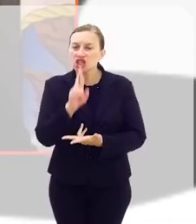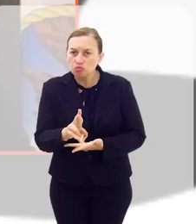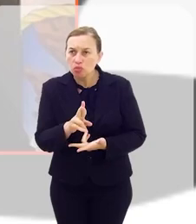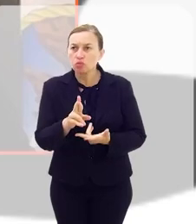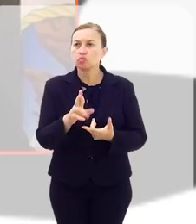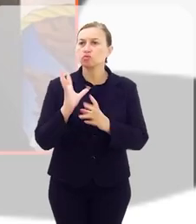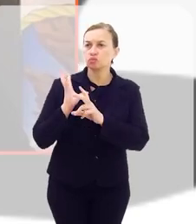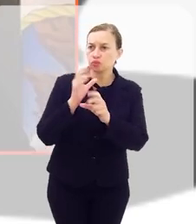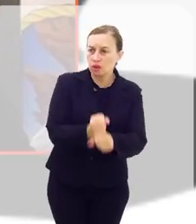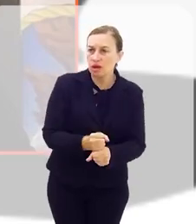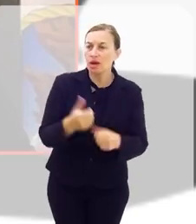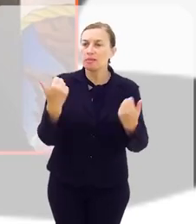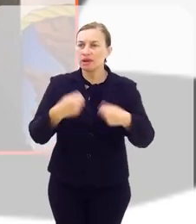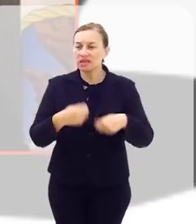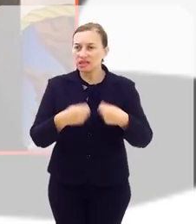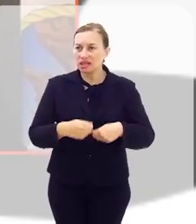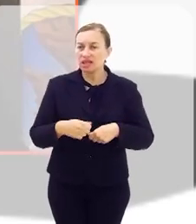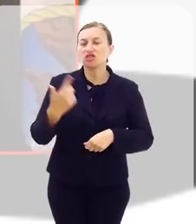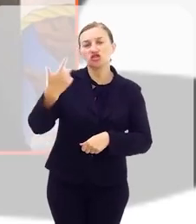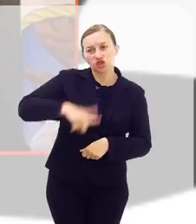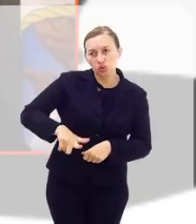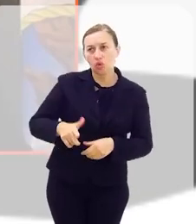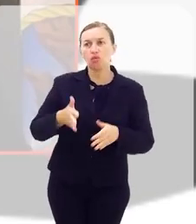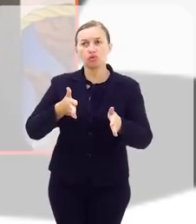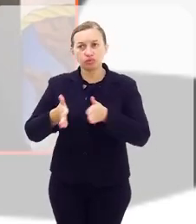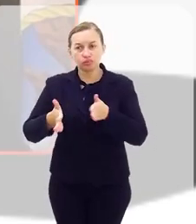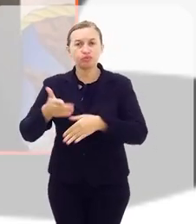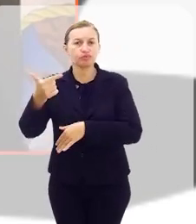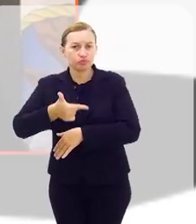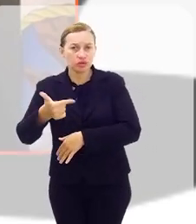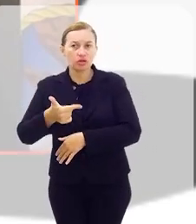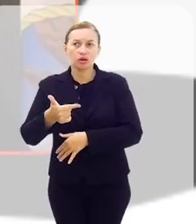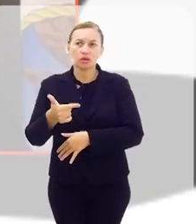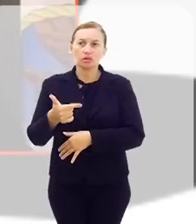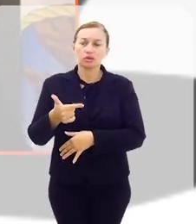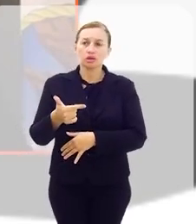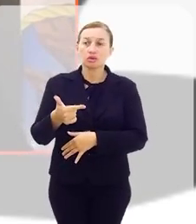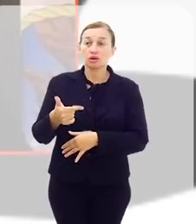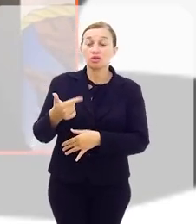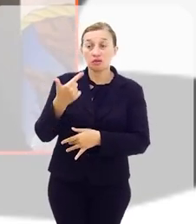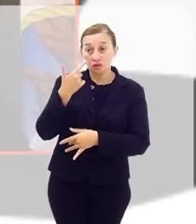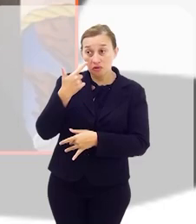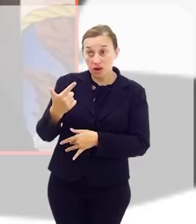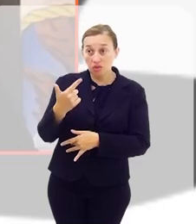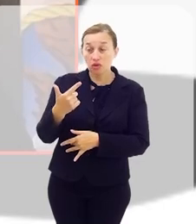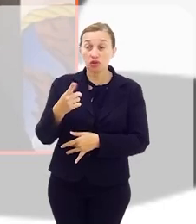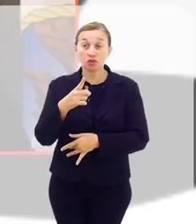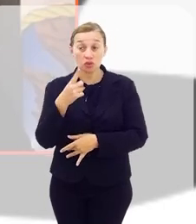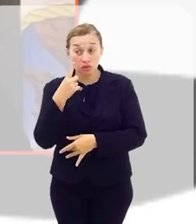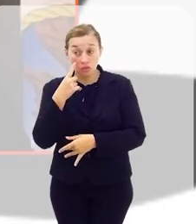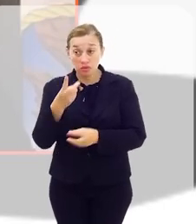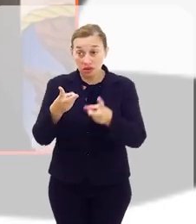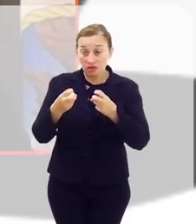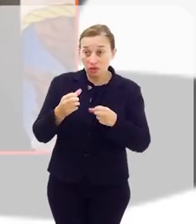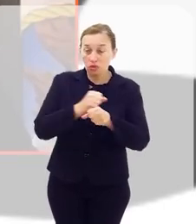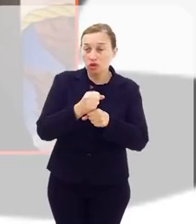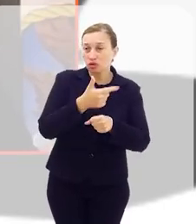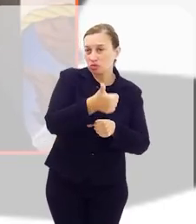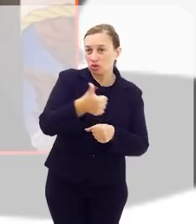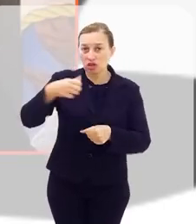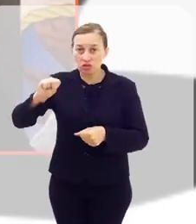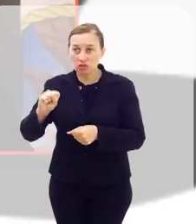resposta, esse resultado, teríamos que passar pela urna novamente pelo mesmo cargo que nós disputamos em 2018. E, assim,